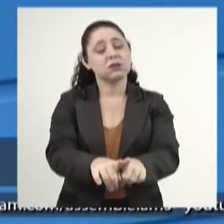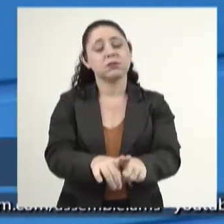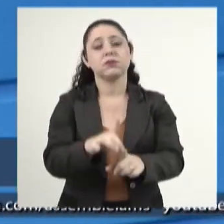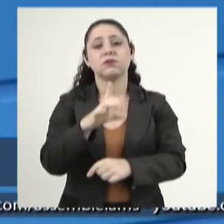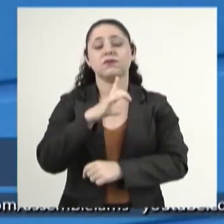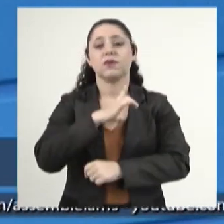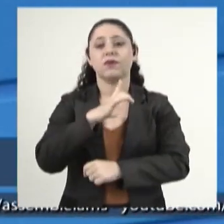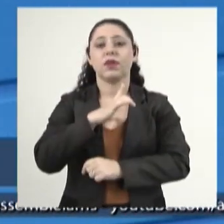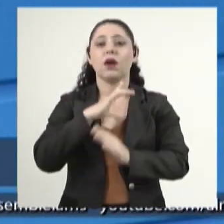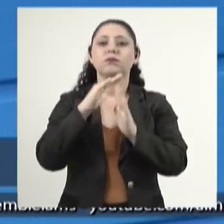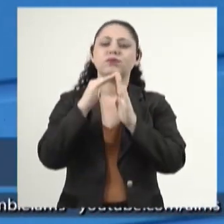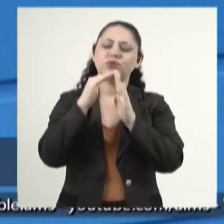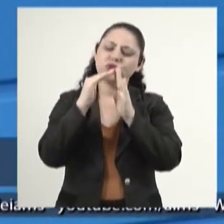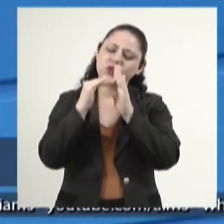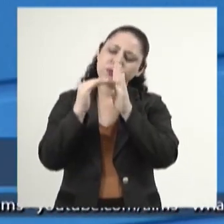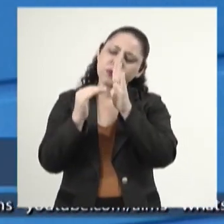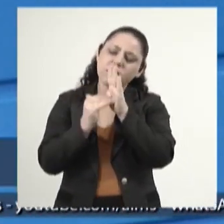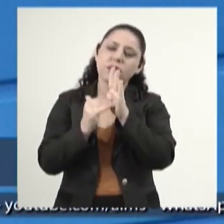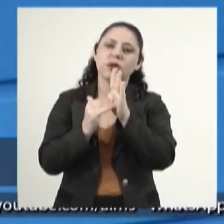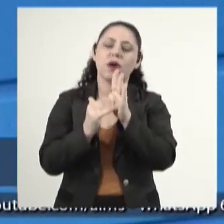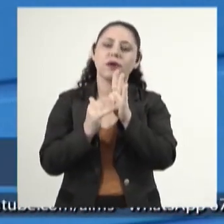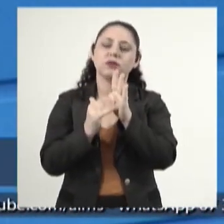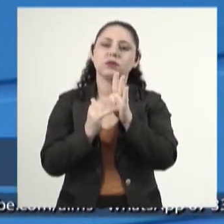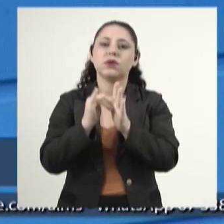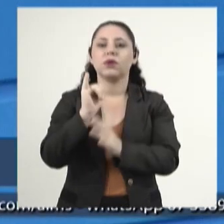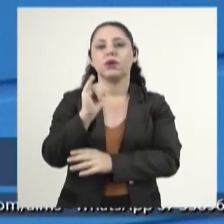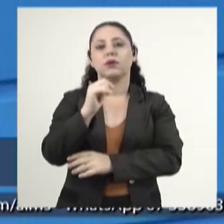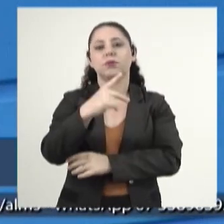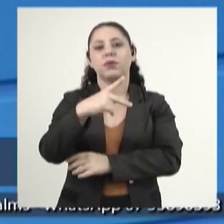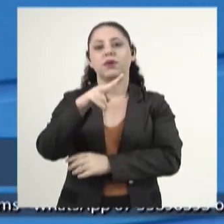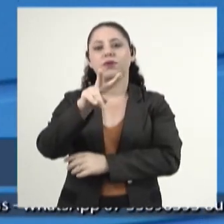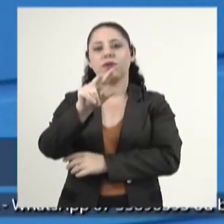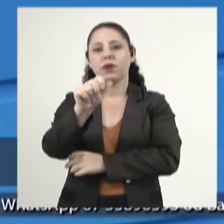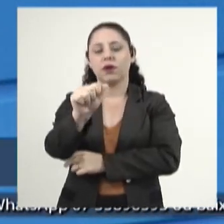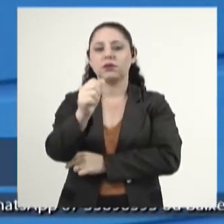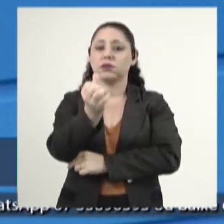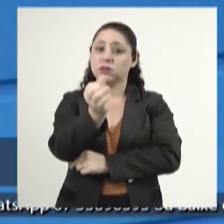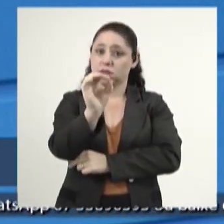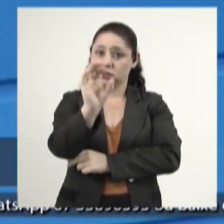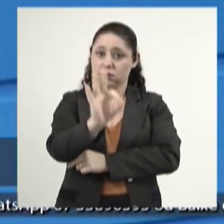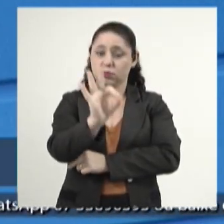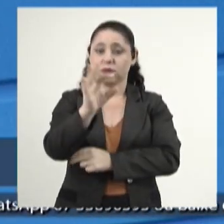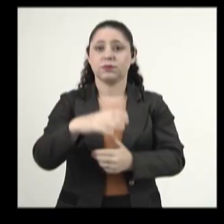abate, vamos dizer assim, essa quebra do IPVA de 60%.